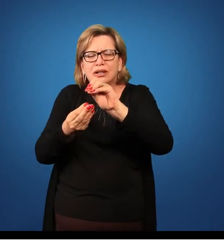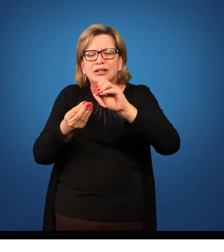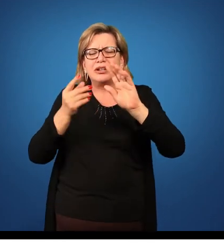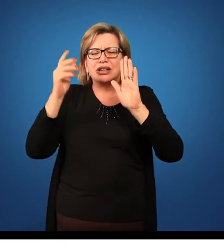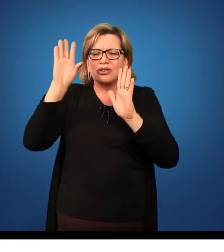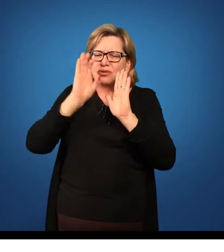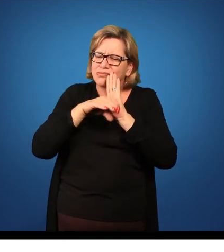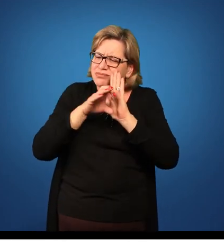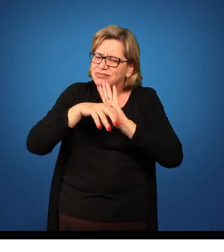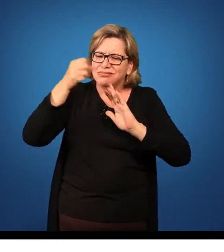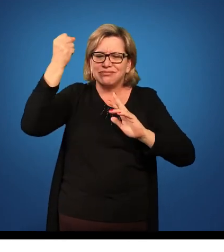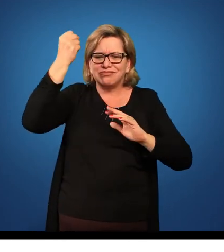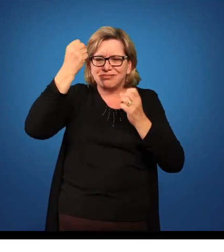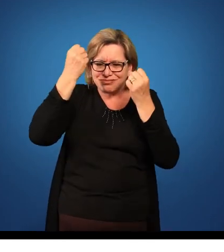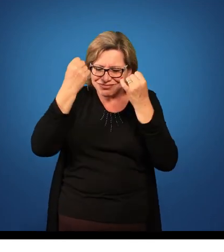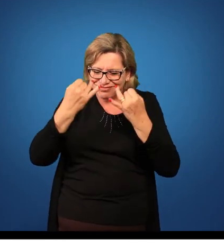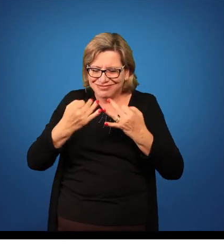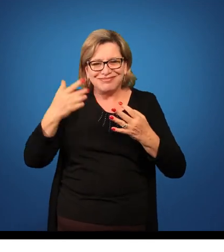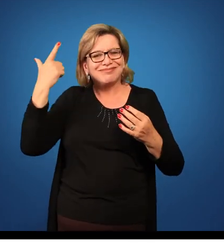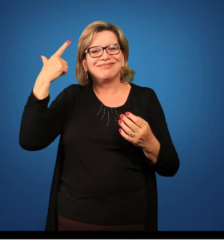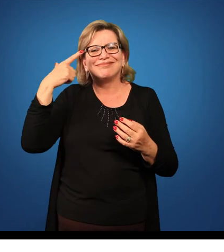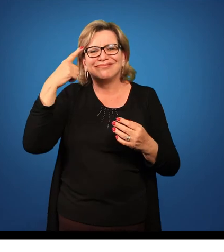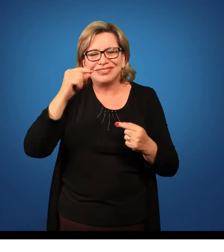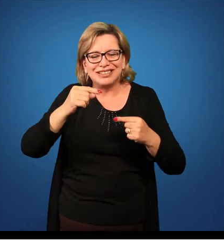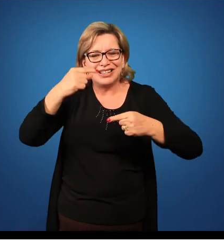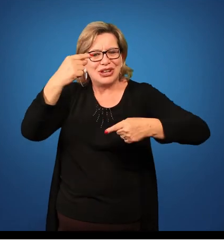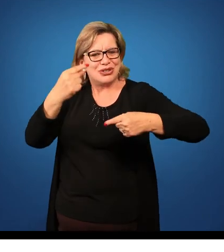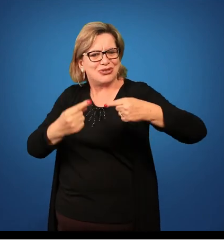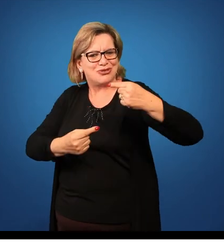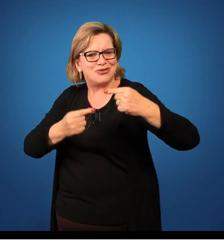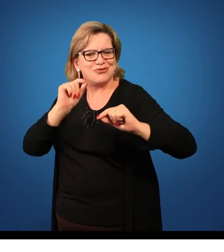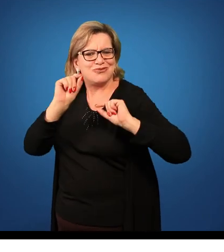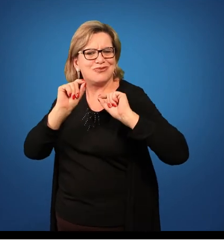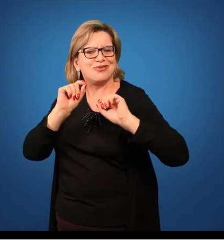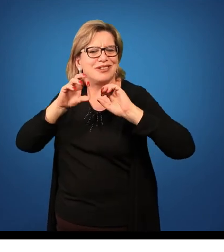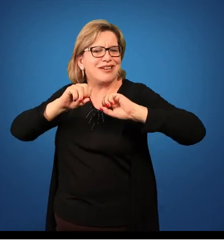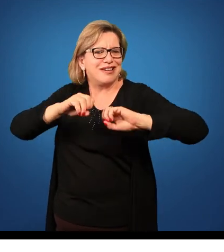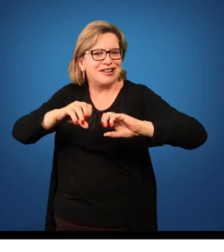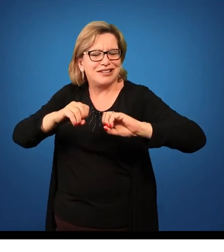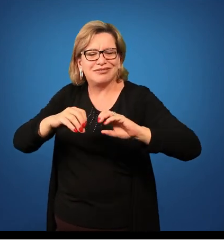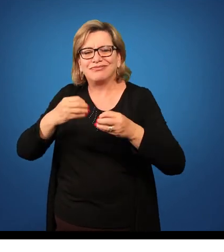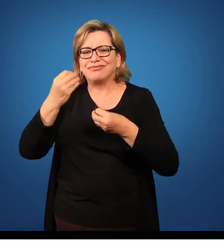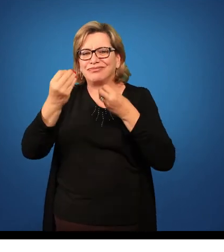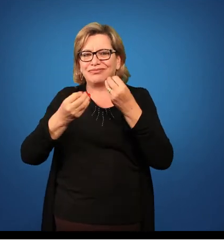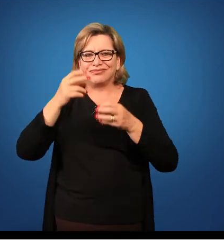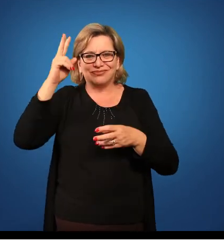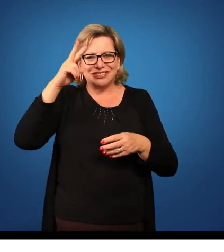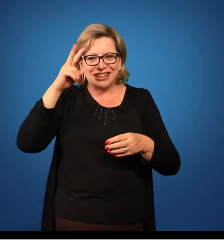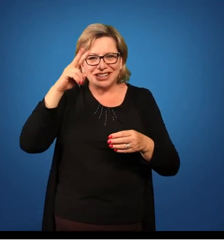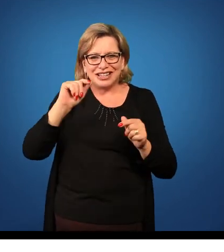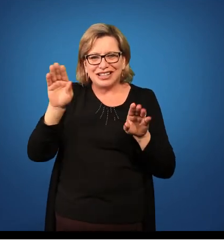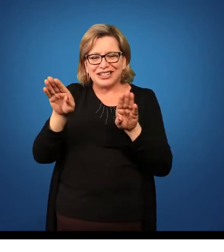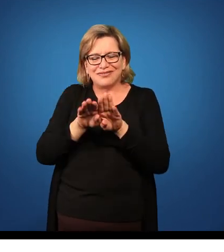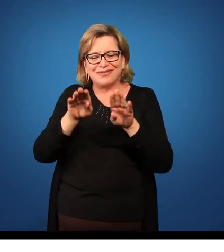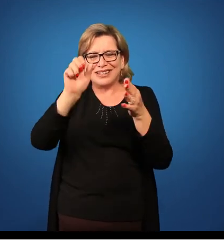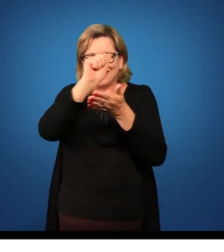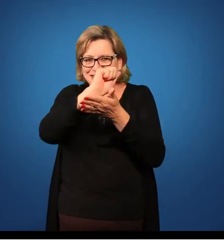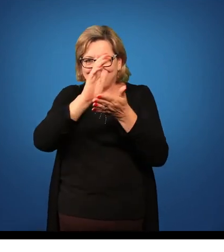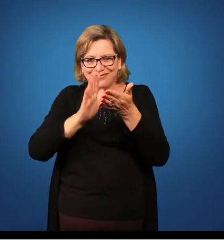retorne nos conceitos, discuta novamente quais conceitos foram trabalhados naquela aula, discuta as